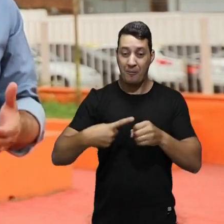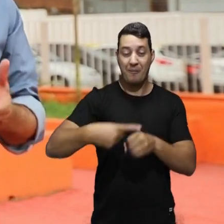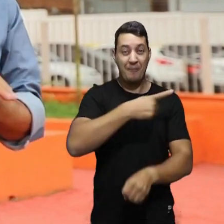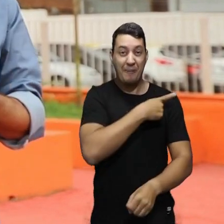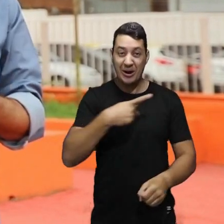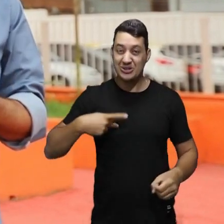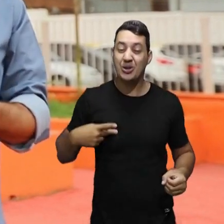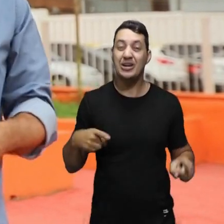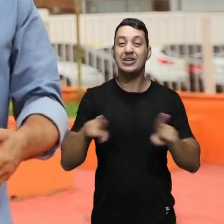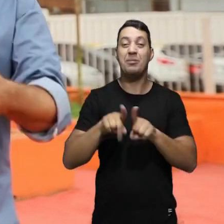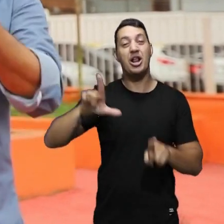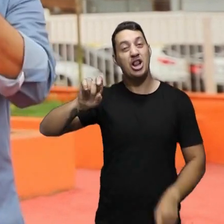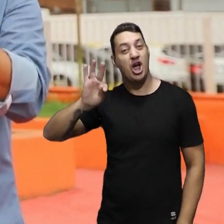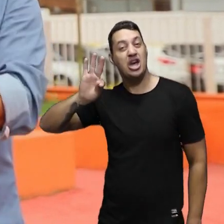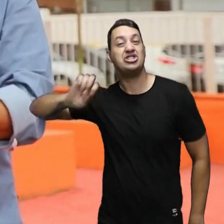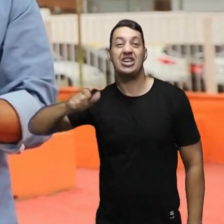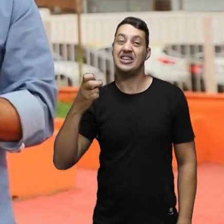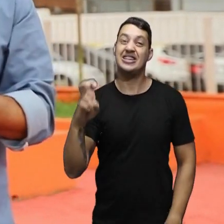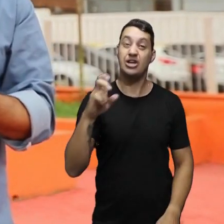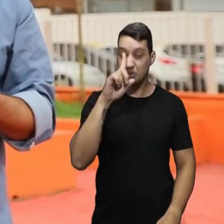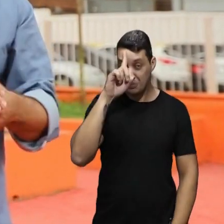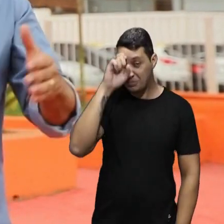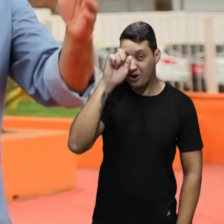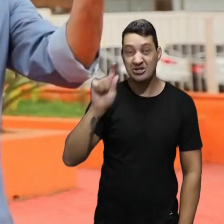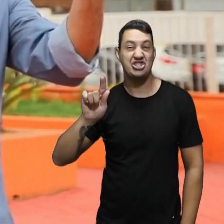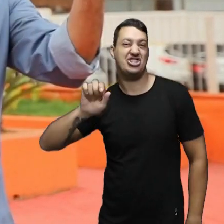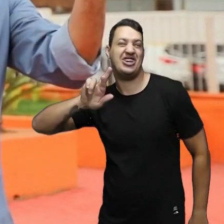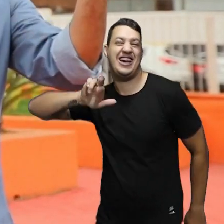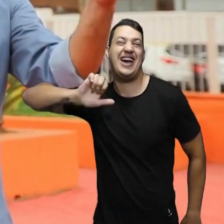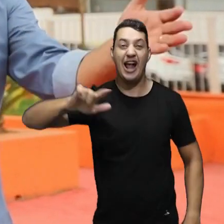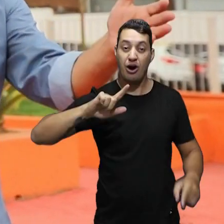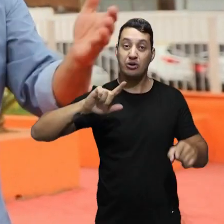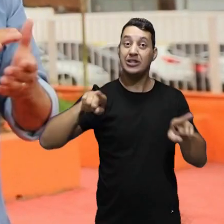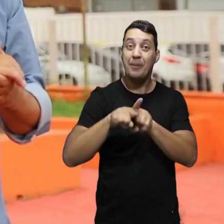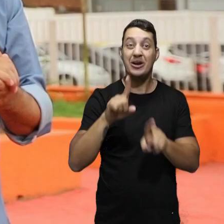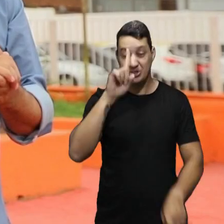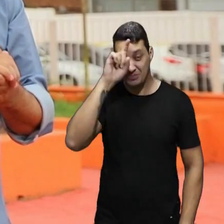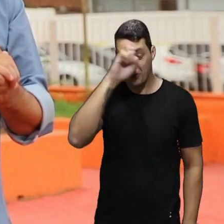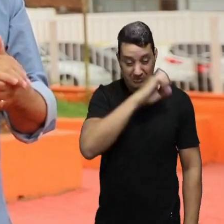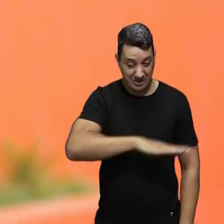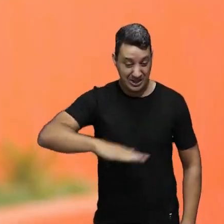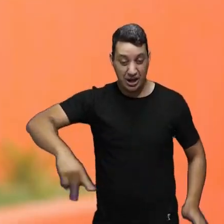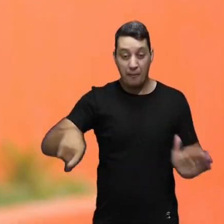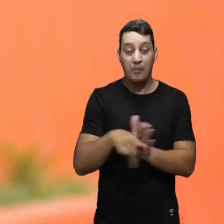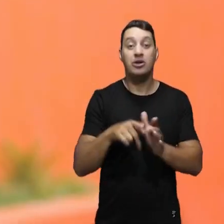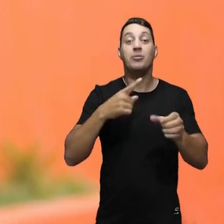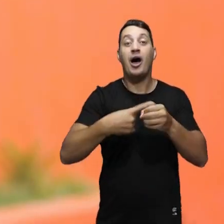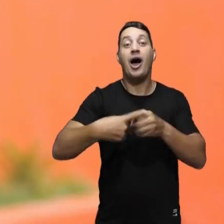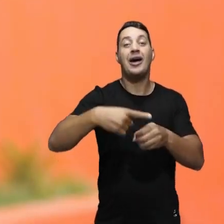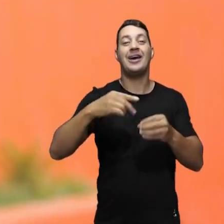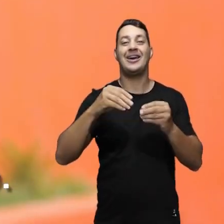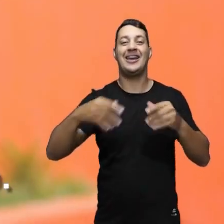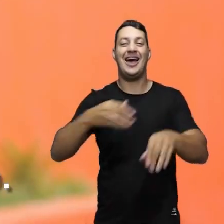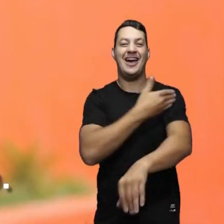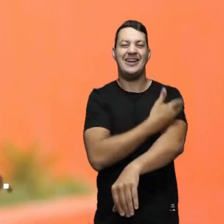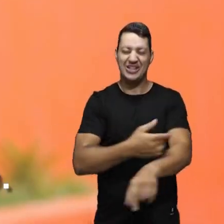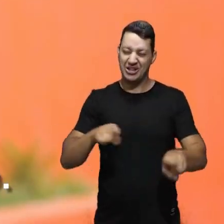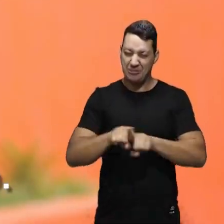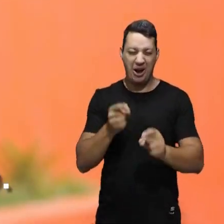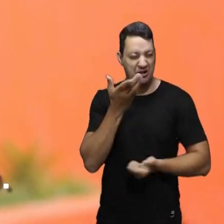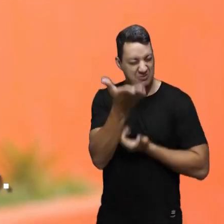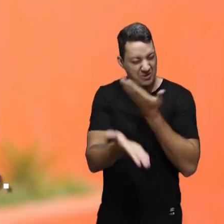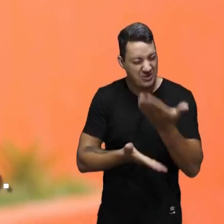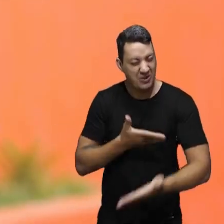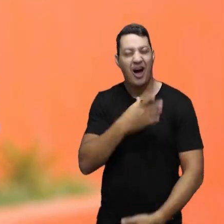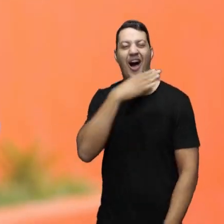unidade mista do lote 15, o nosso Hospital Geral, o Hospital Infantil da Areia Branca, que também passou sem um hospital de